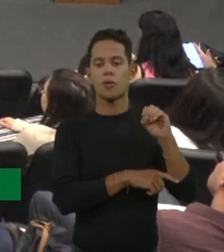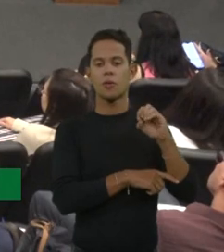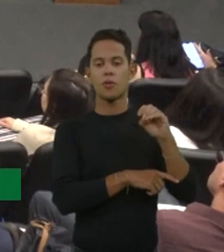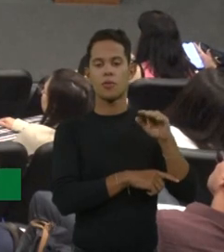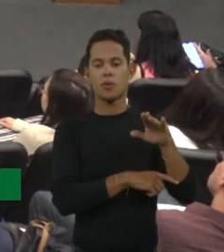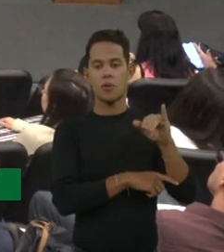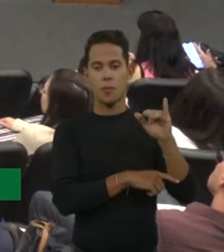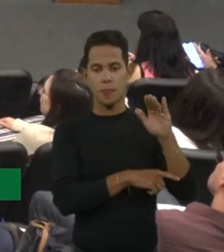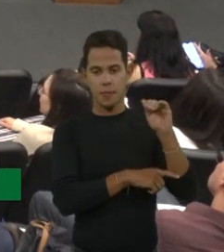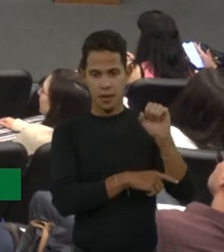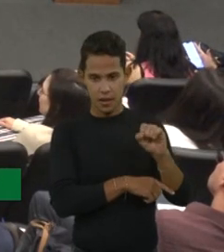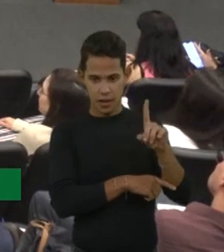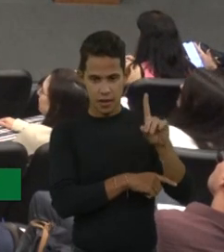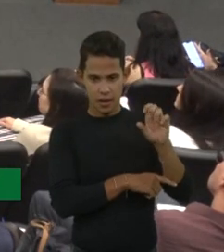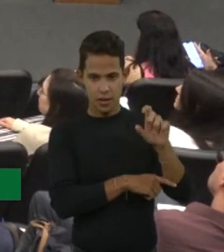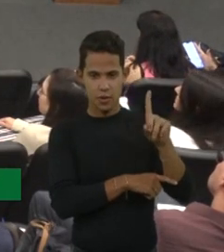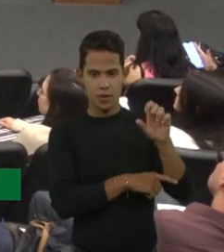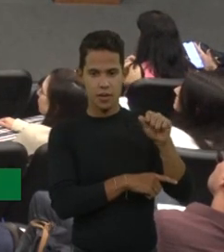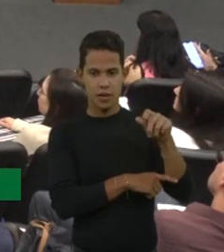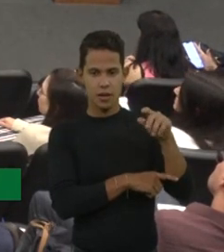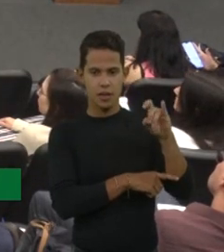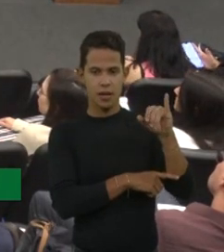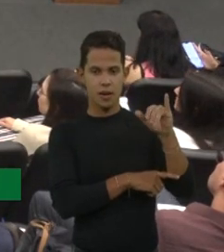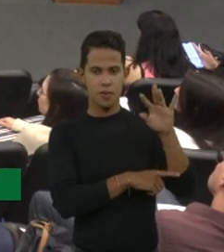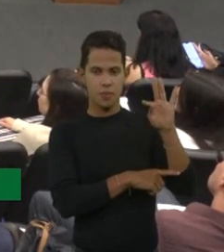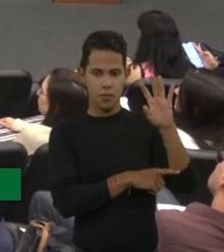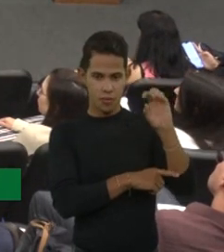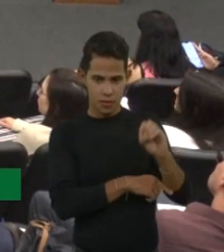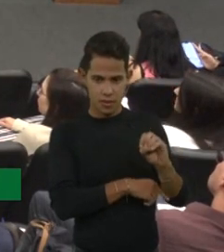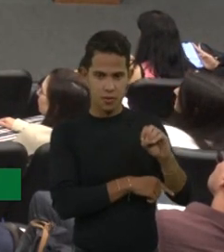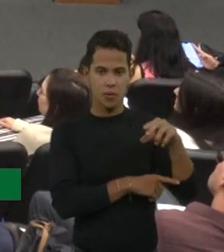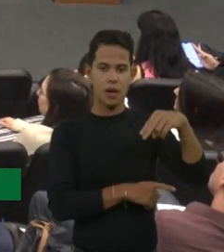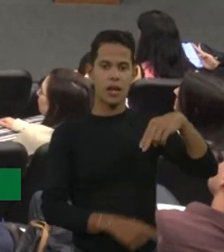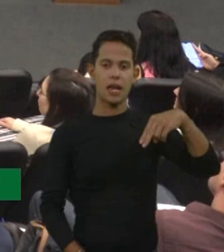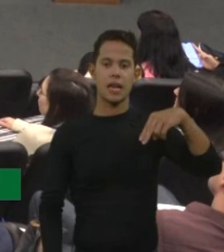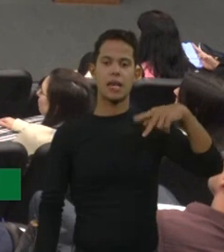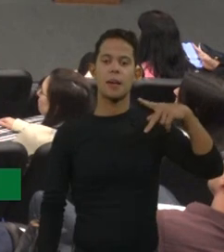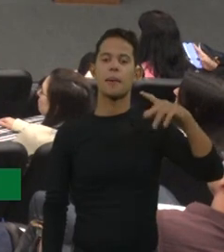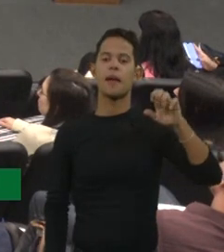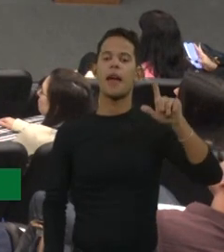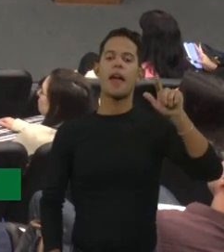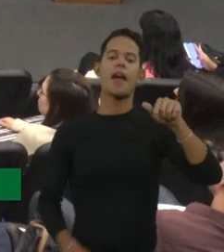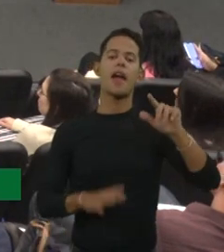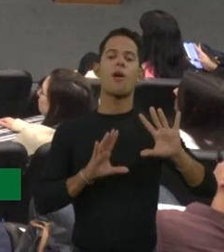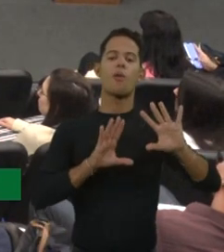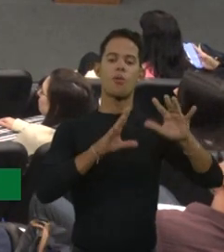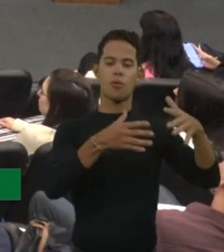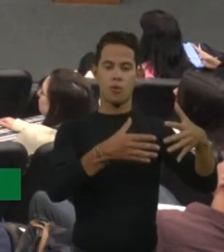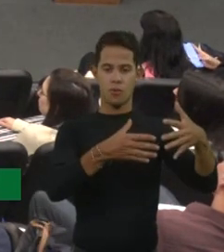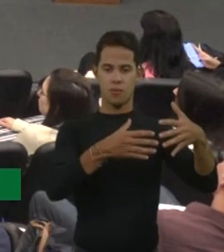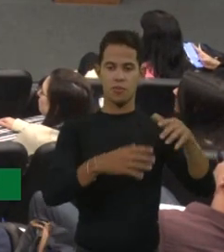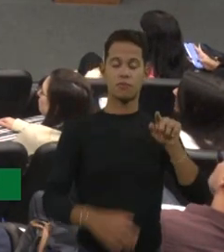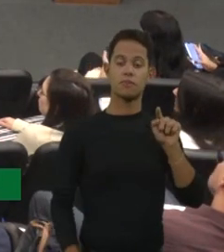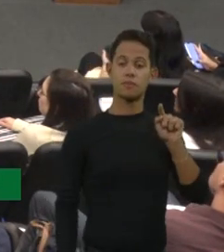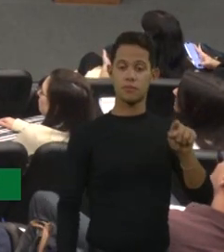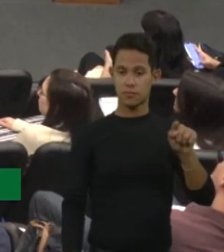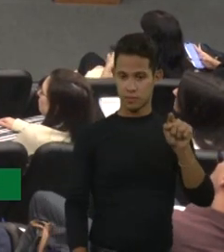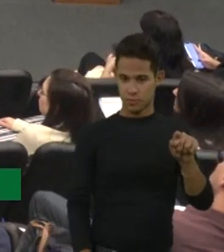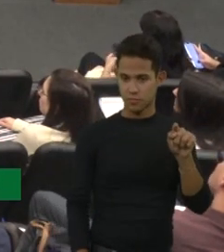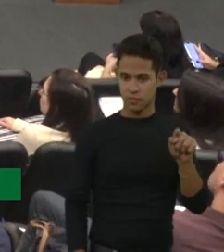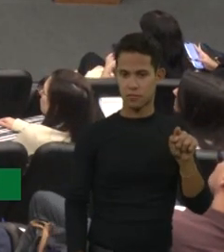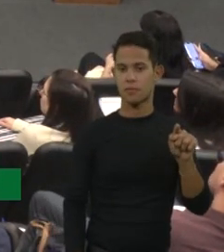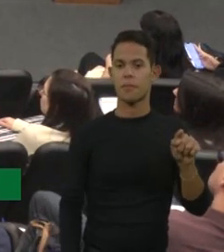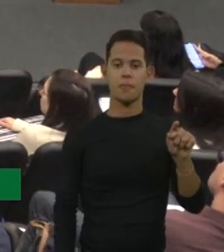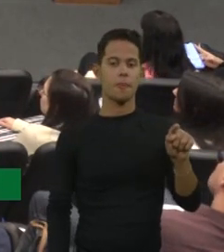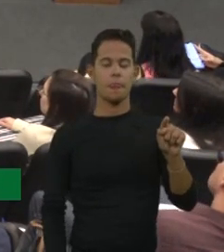cinquenta tipos de doenças lisossômicas de depósito. MPS é um grupo, tá? E elas, é, acometem basicamente